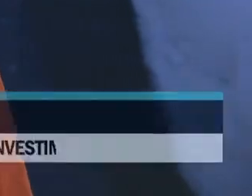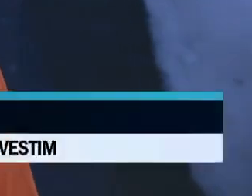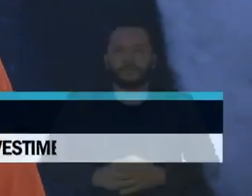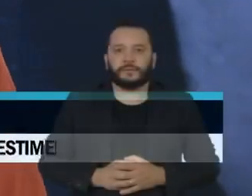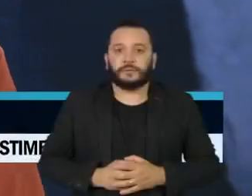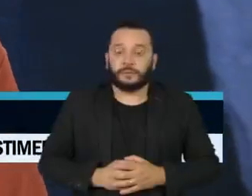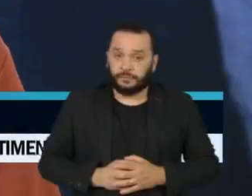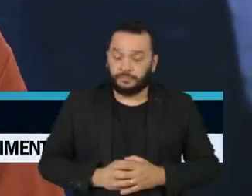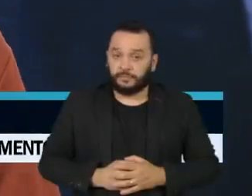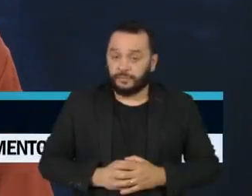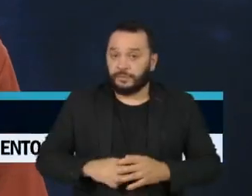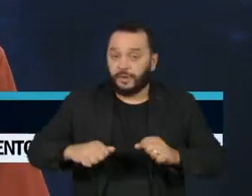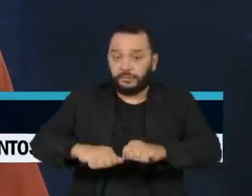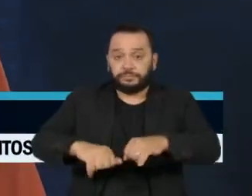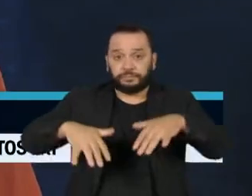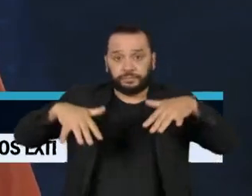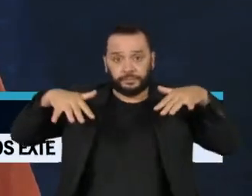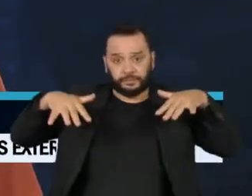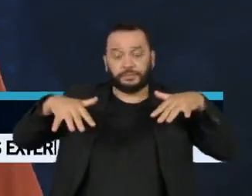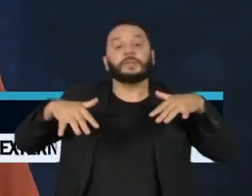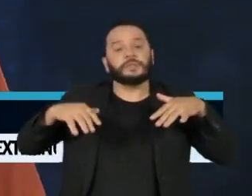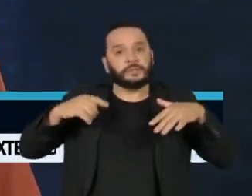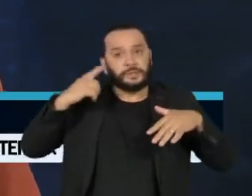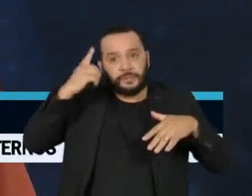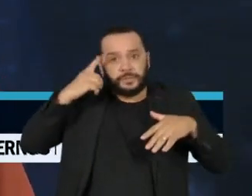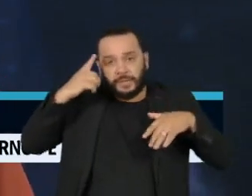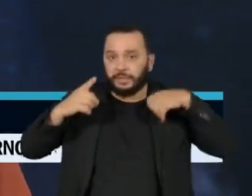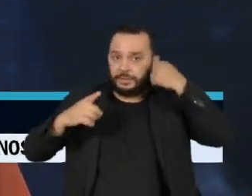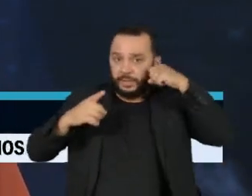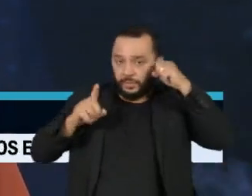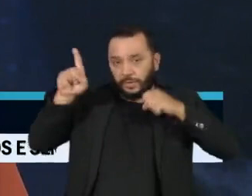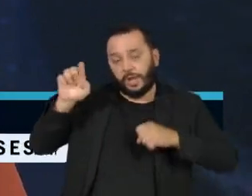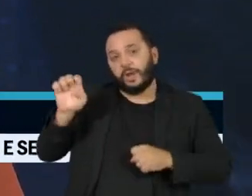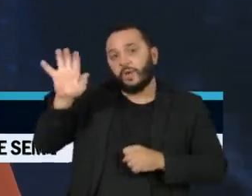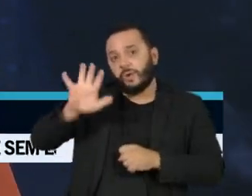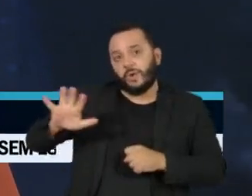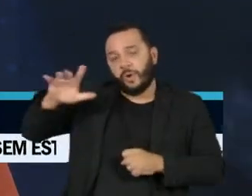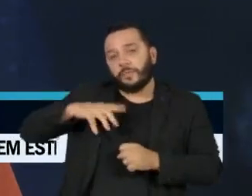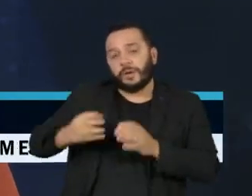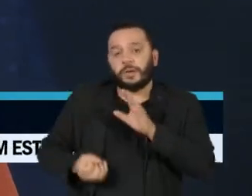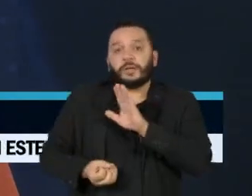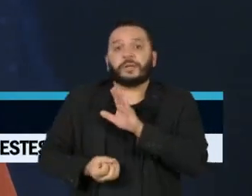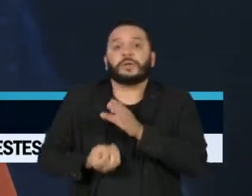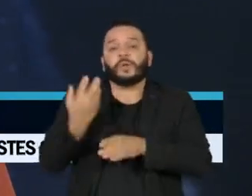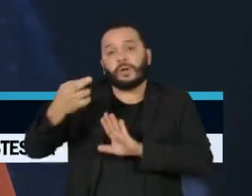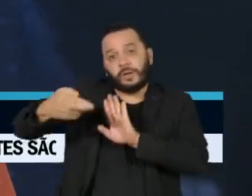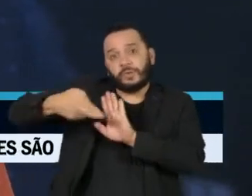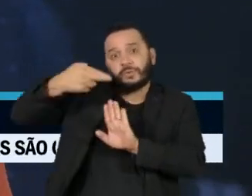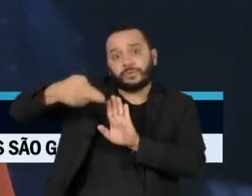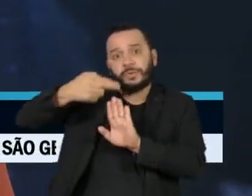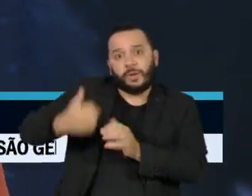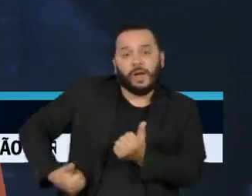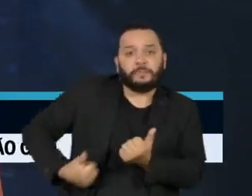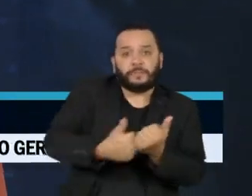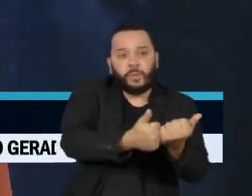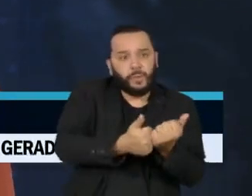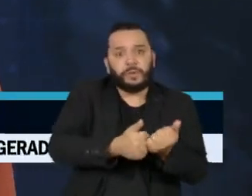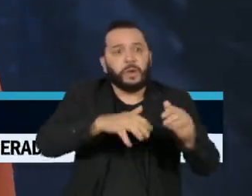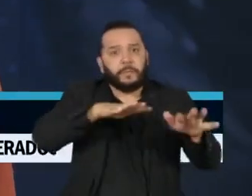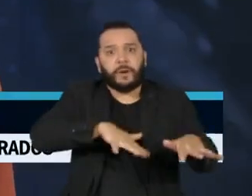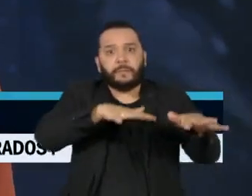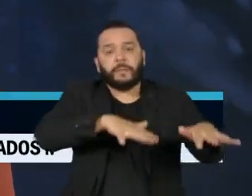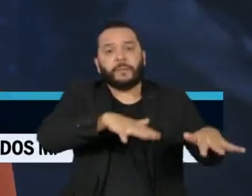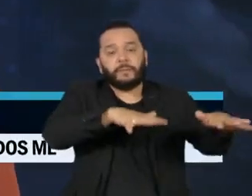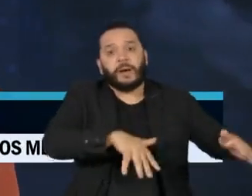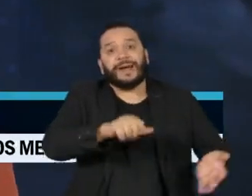O Parlamento Europeu aprovou nesta quinta-feira uma resolução de apoio aos manifestantes que têm saído às ruas no Irã para protestar